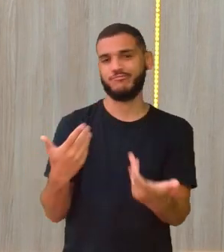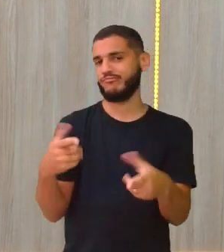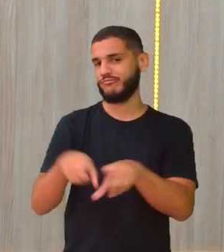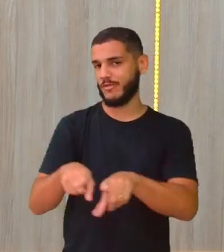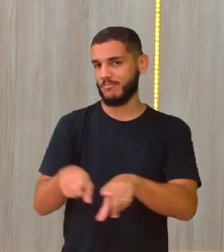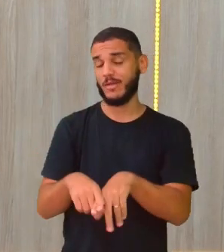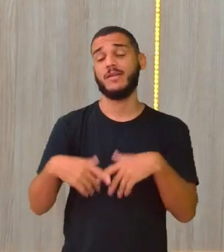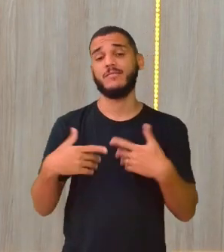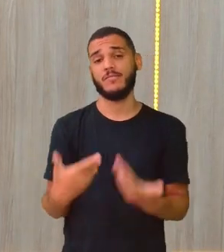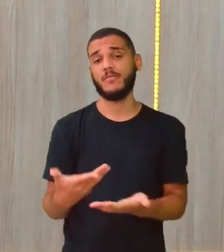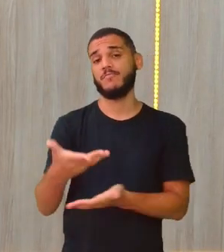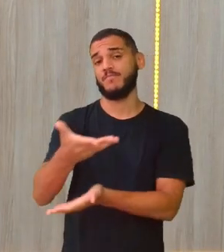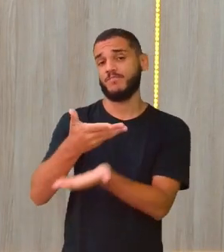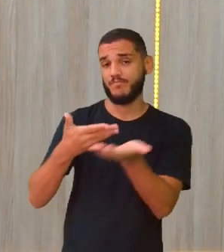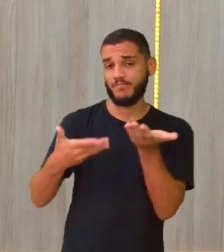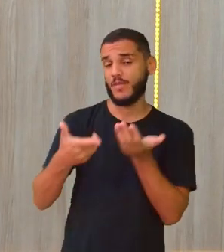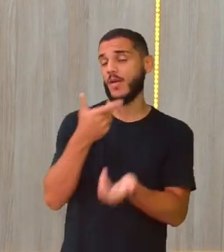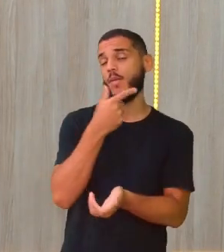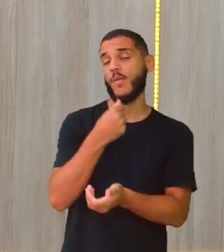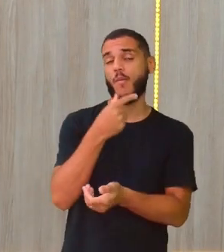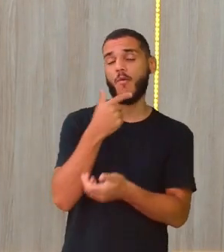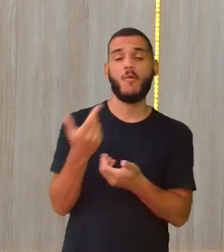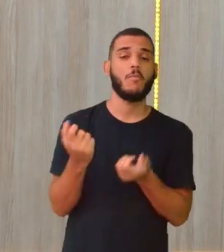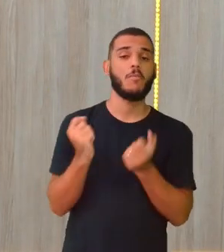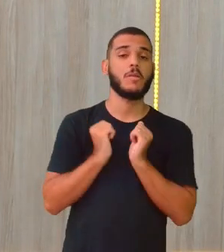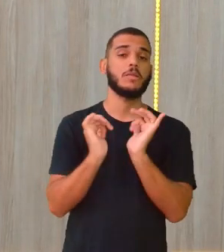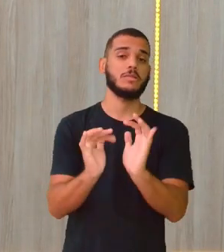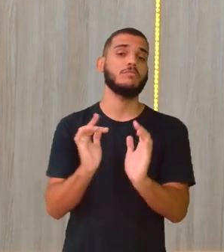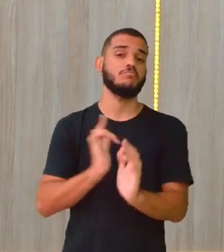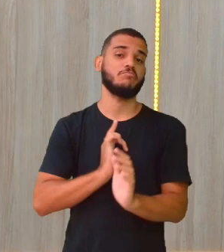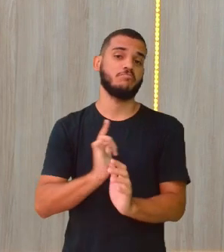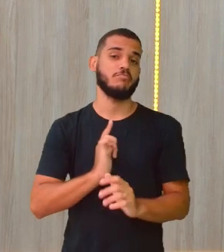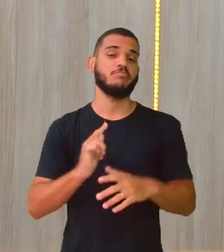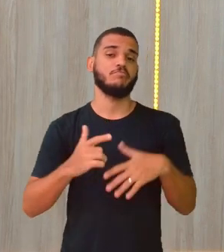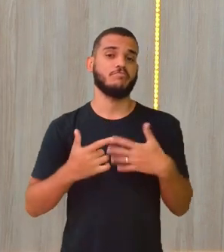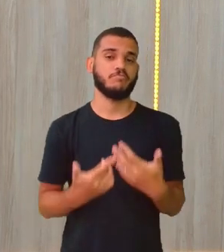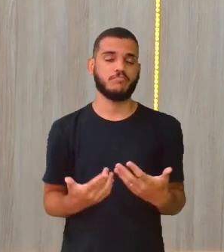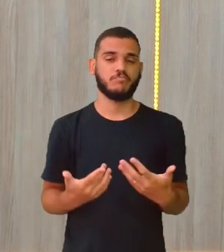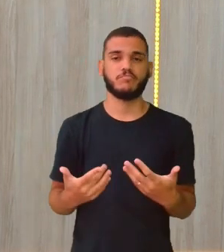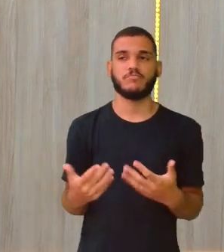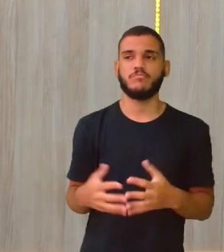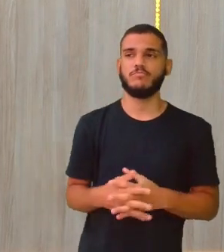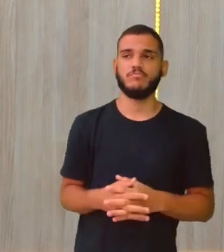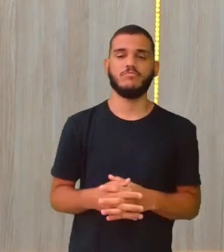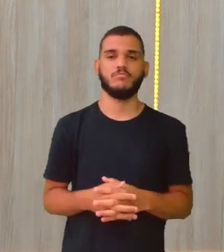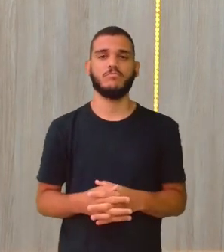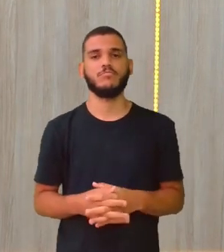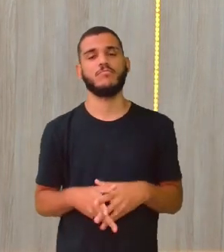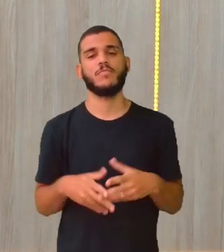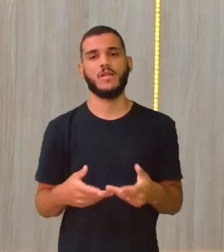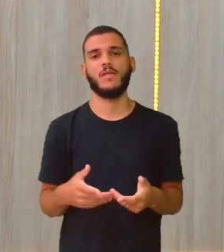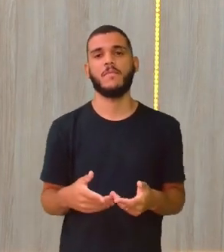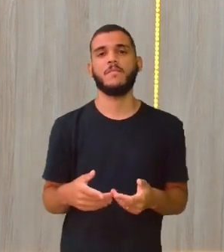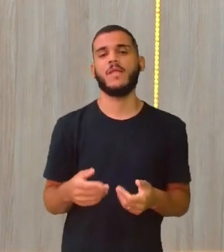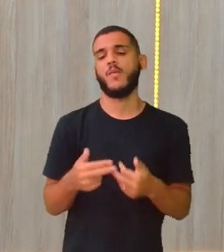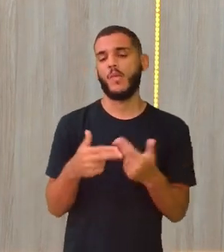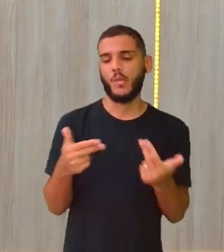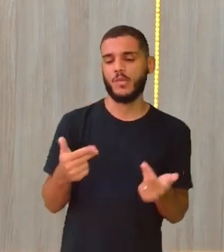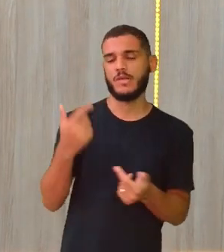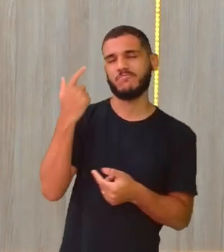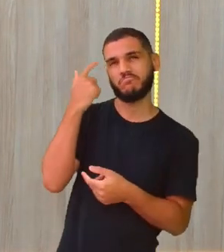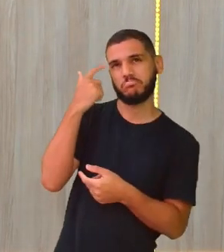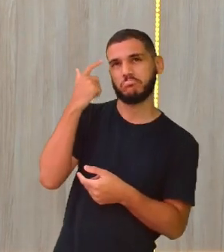interações, como vai fazendo? Olha aí, professora, vendo? As interações, como vai fazendo? Não for uma coisa tão pensada,